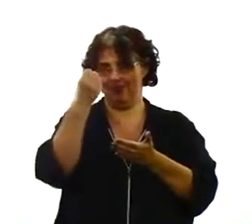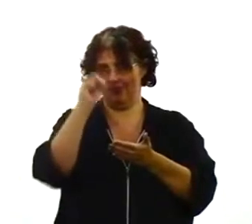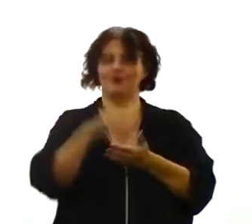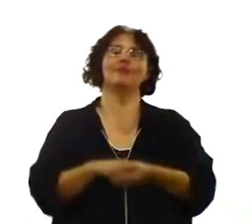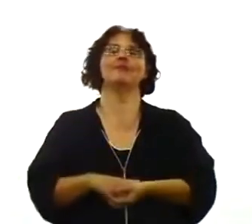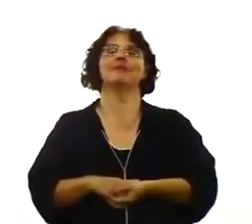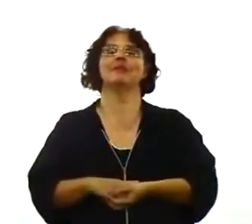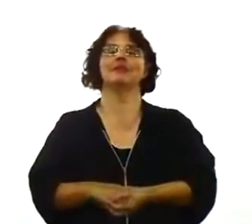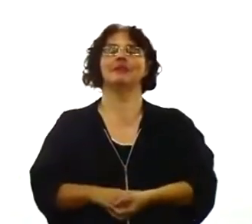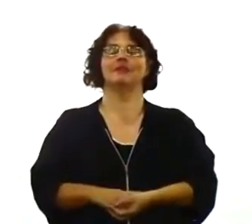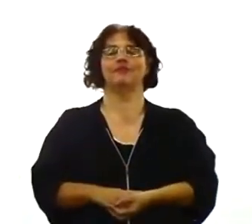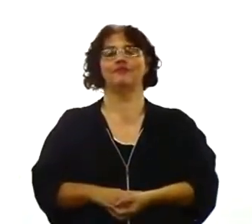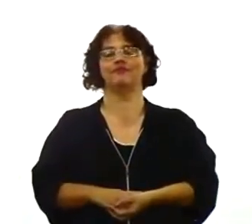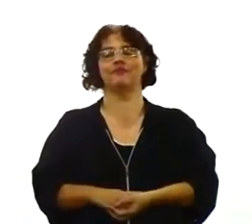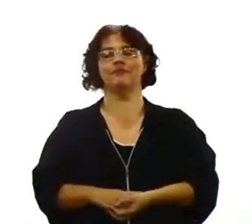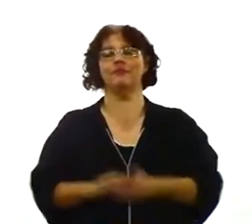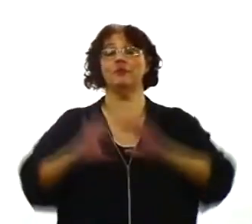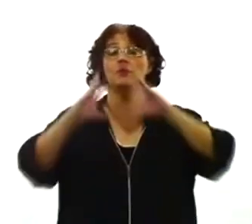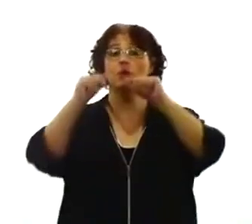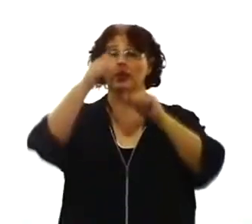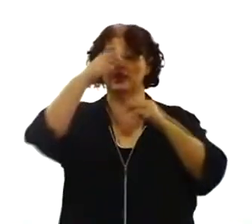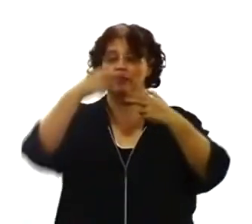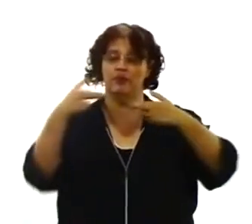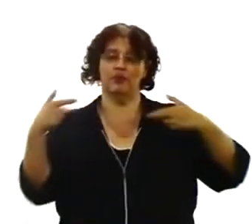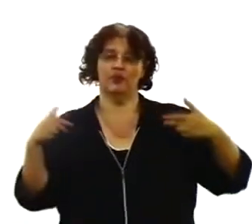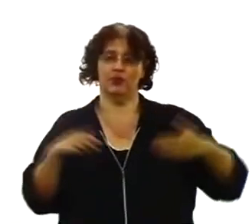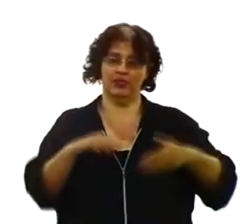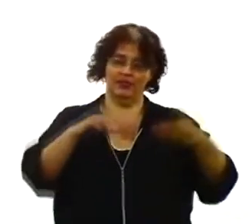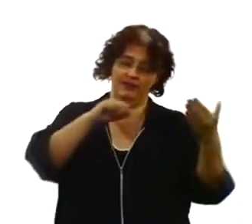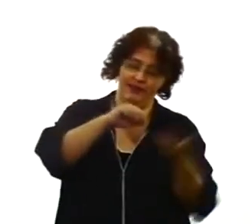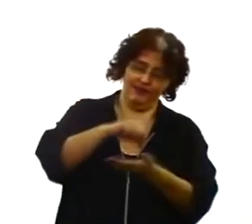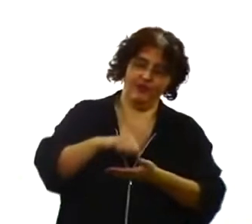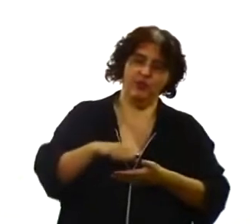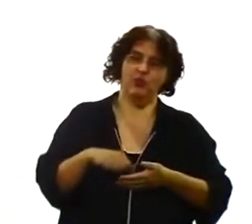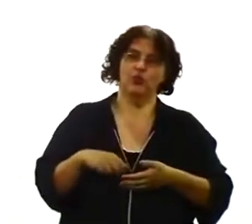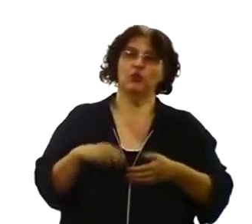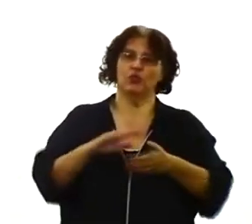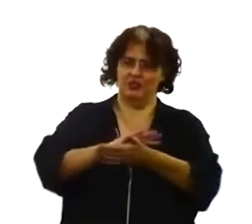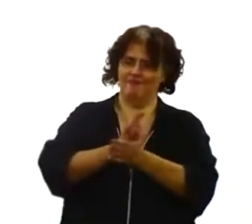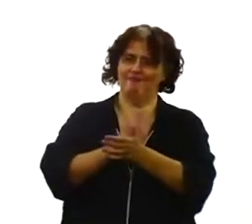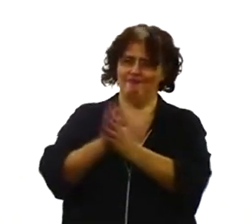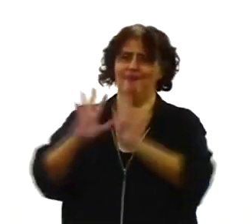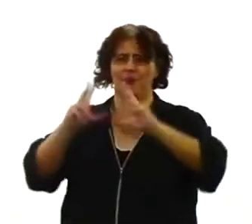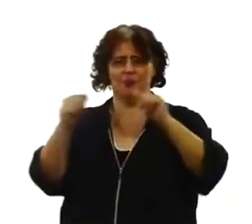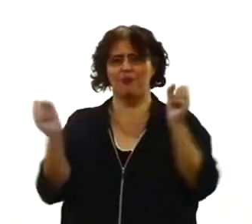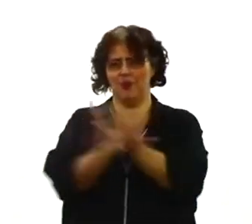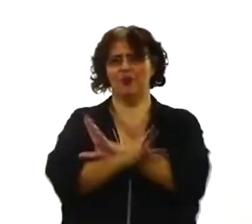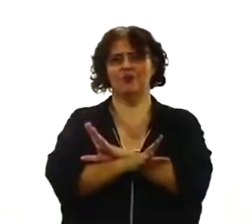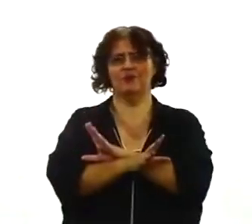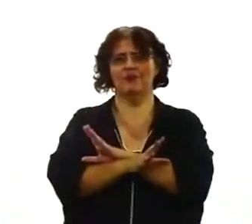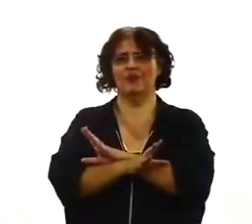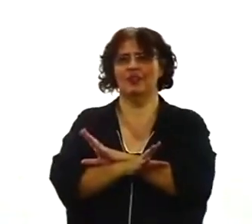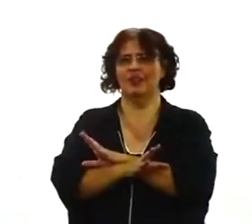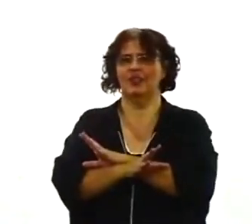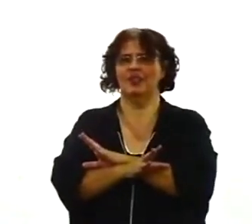todas as coisas lhe estiverem sujeitas, então o próprio filho também se sujeitará àquele que todas